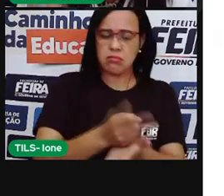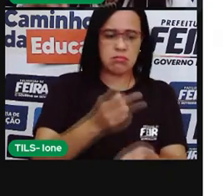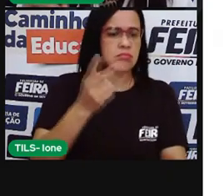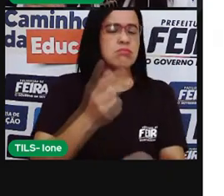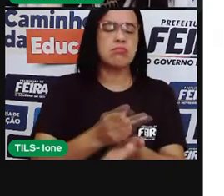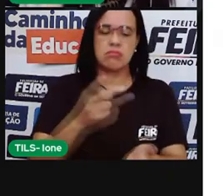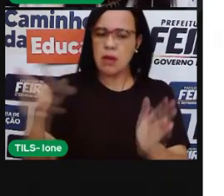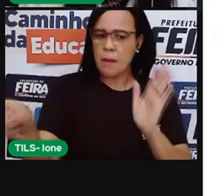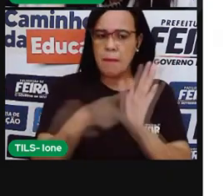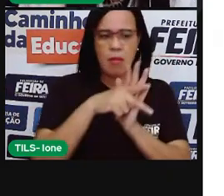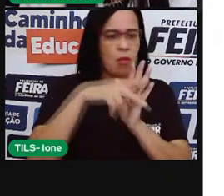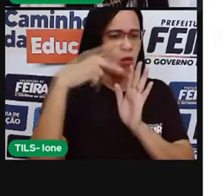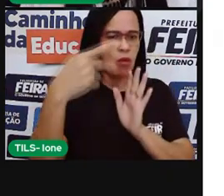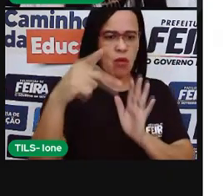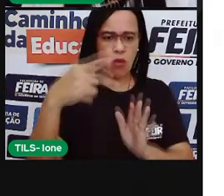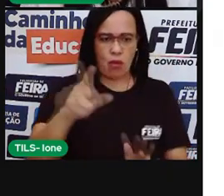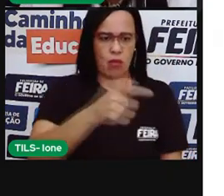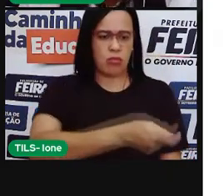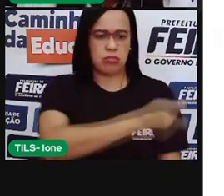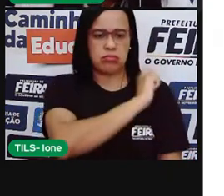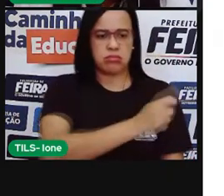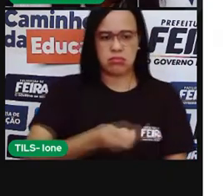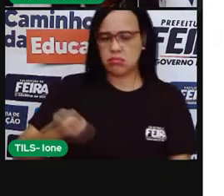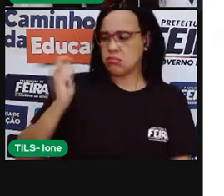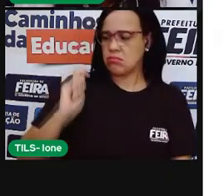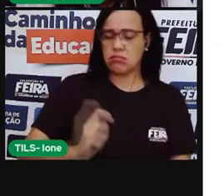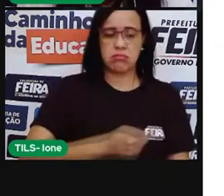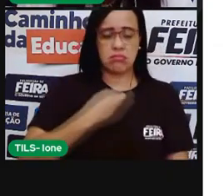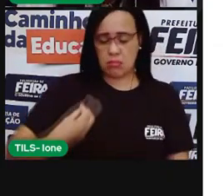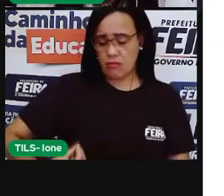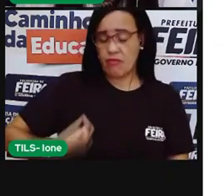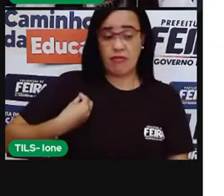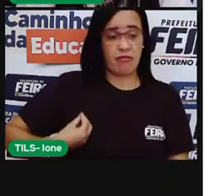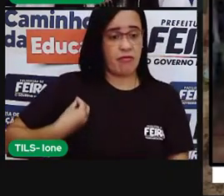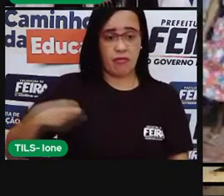tradição viva, mesmo nos dias atuais.